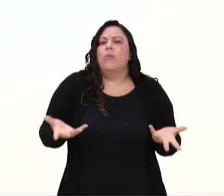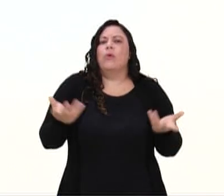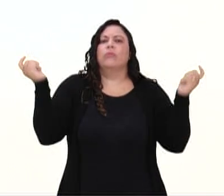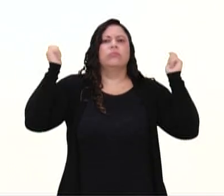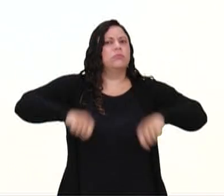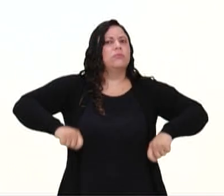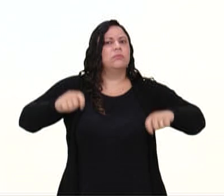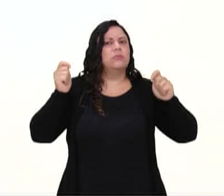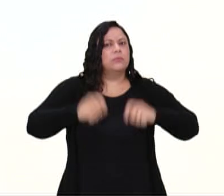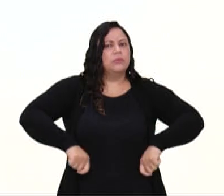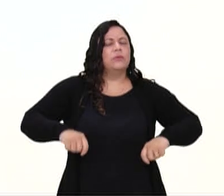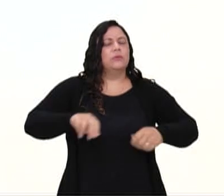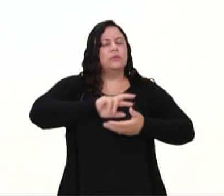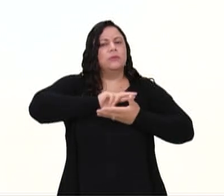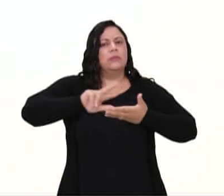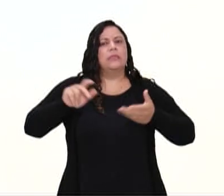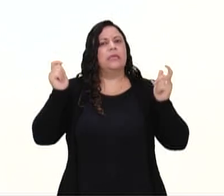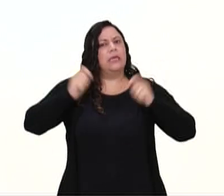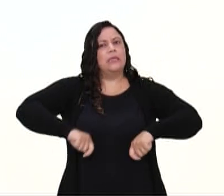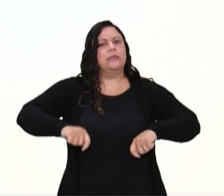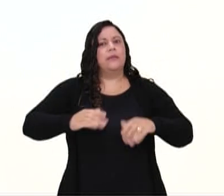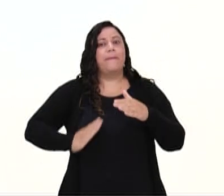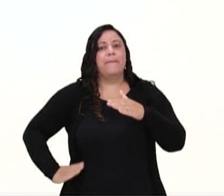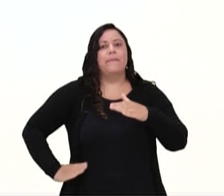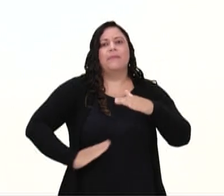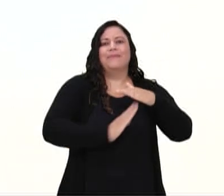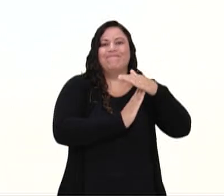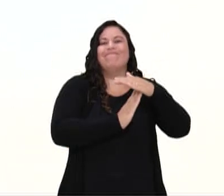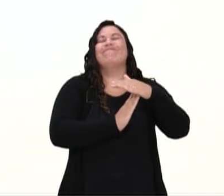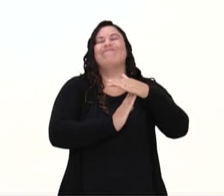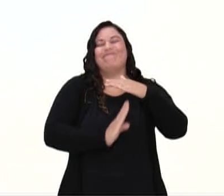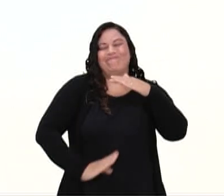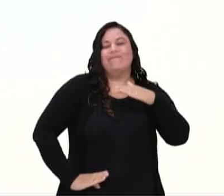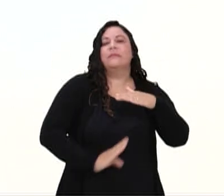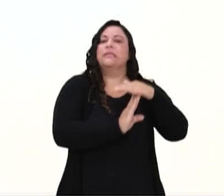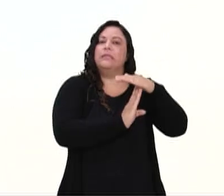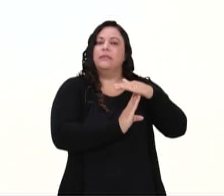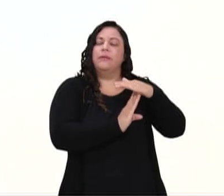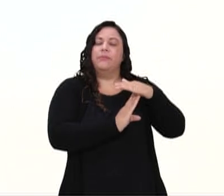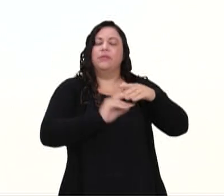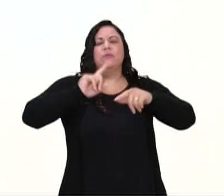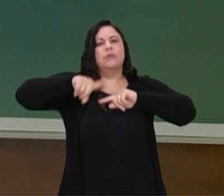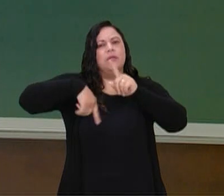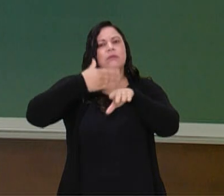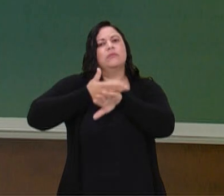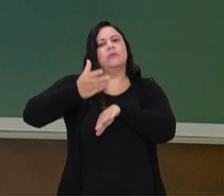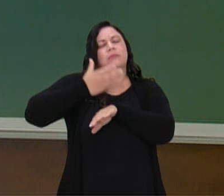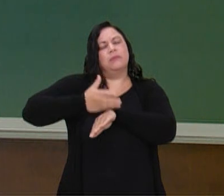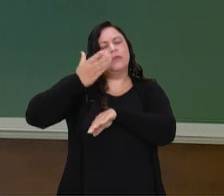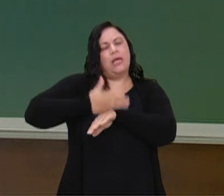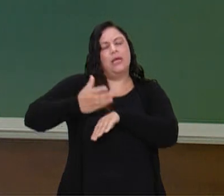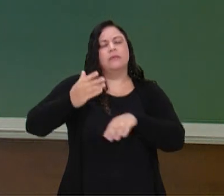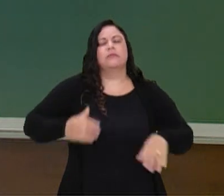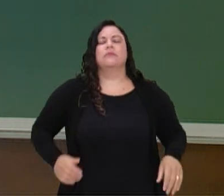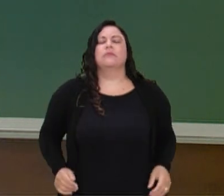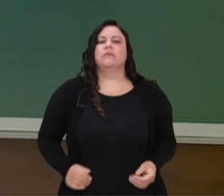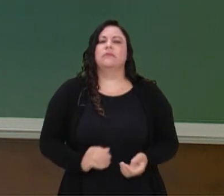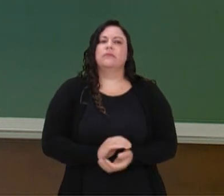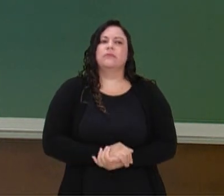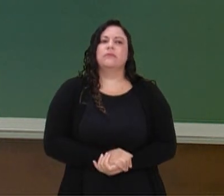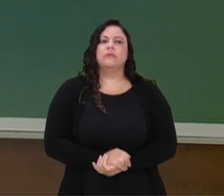potencial, minhas limitações, pra depois eu iniciar uma prática regular de atividade física.